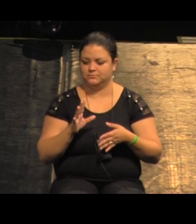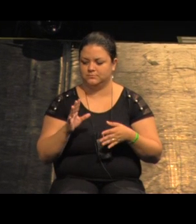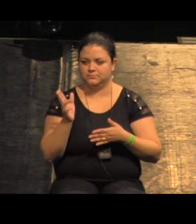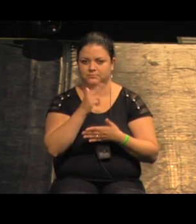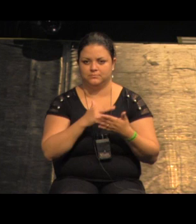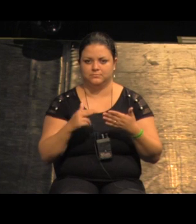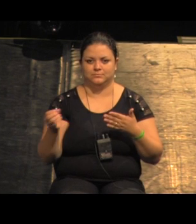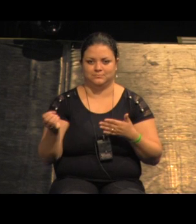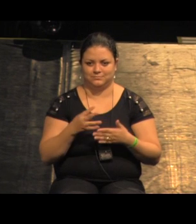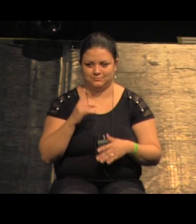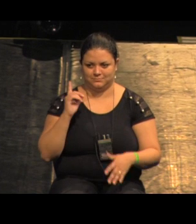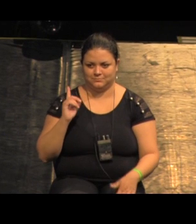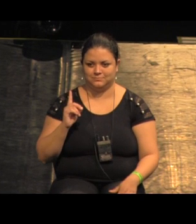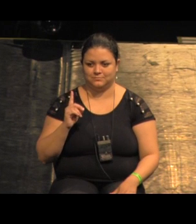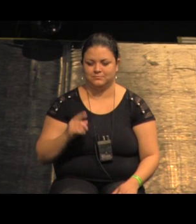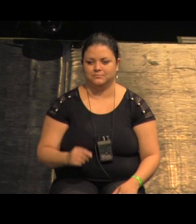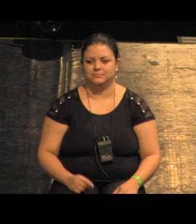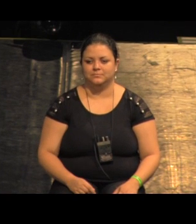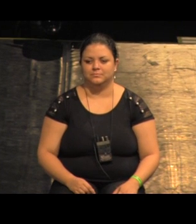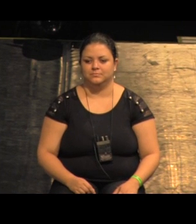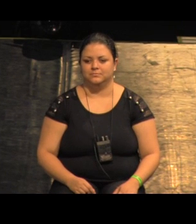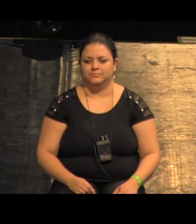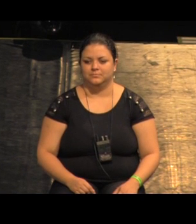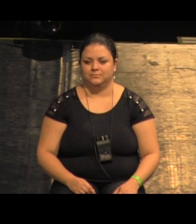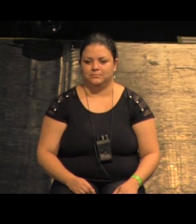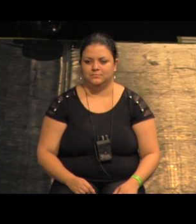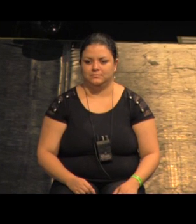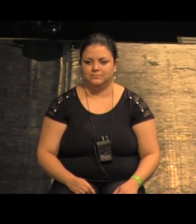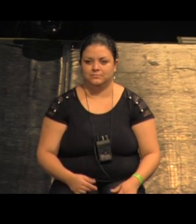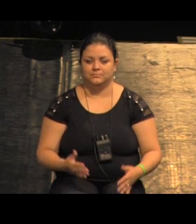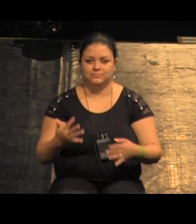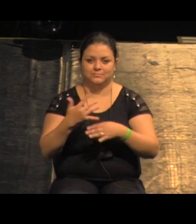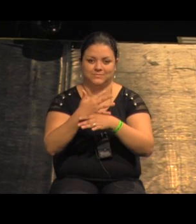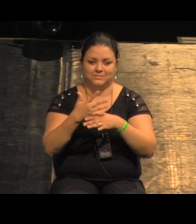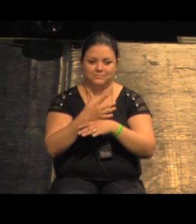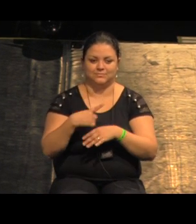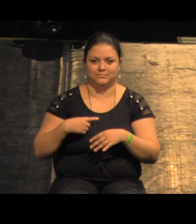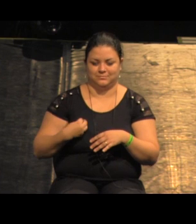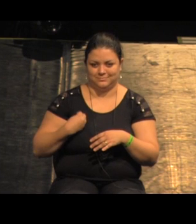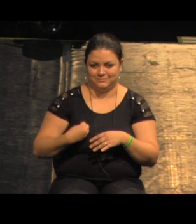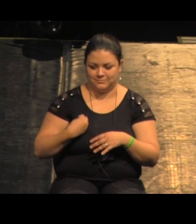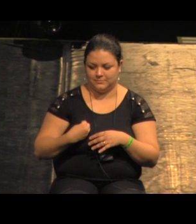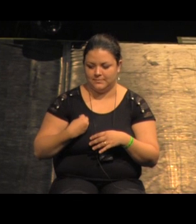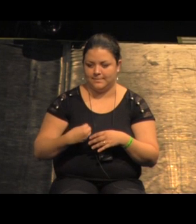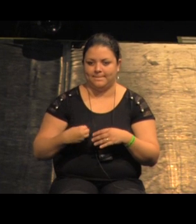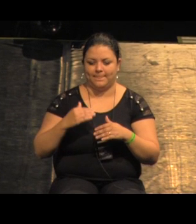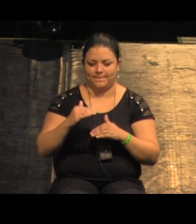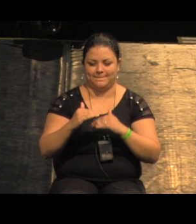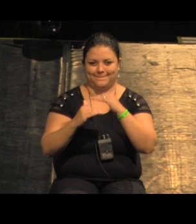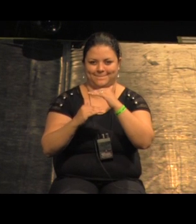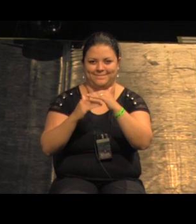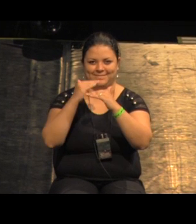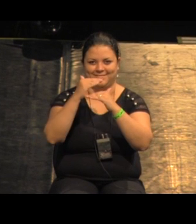ainda estava naquela de SketchUp tinha descoberto uma coisa em cima da outra a cidade existente e vai adicionando camadas